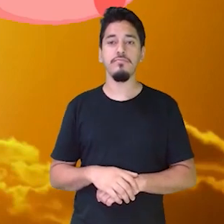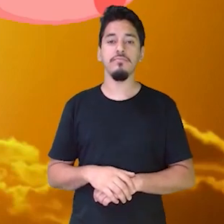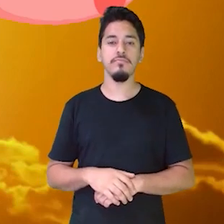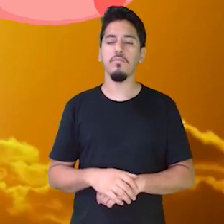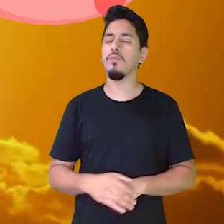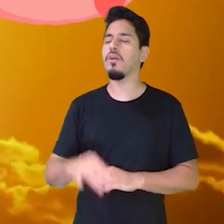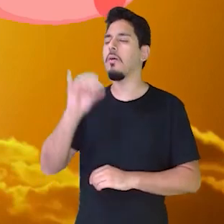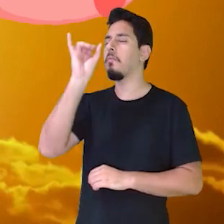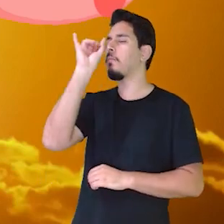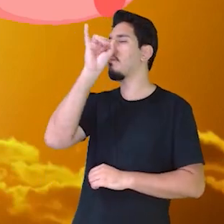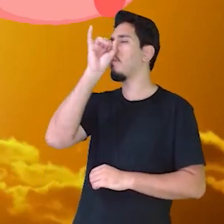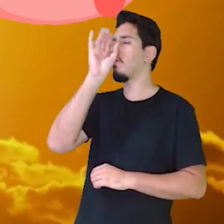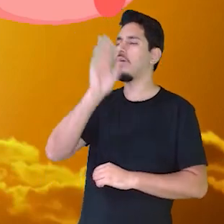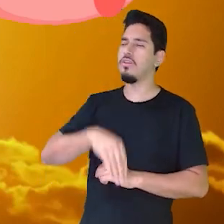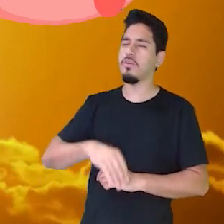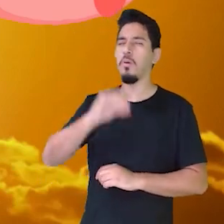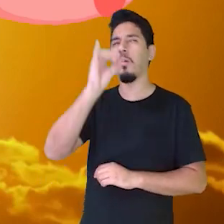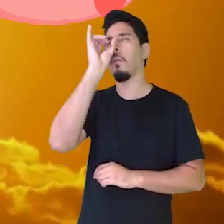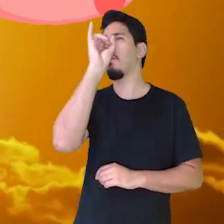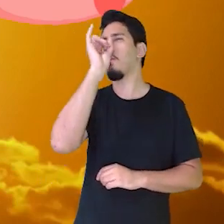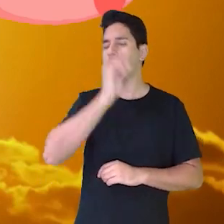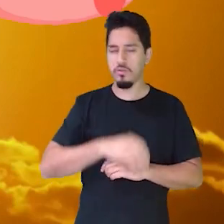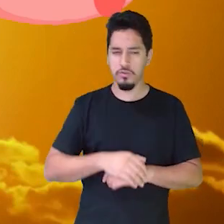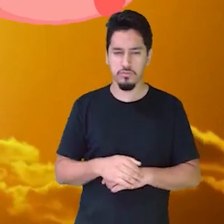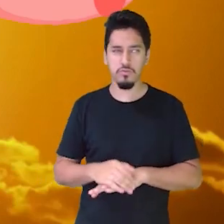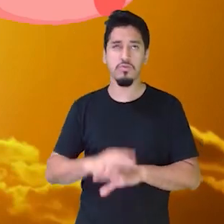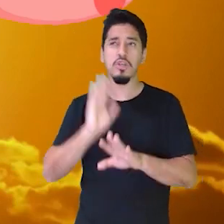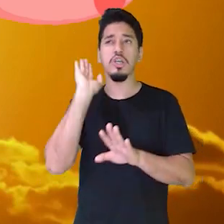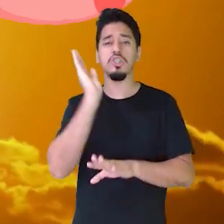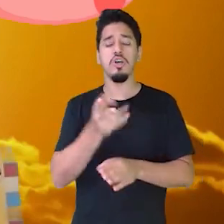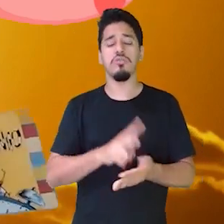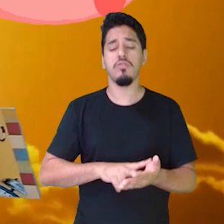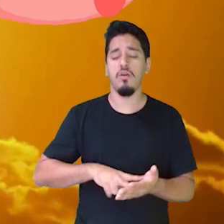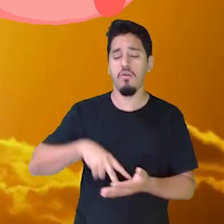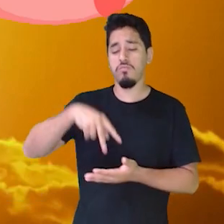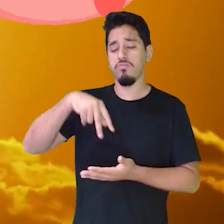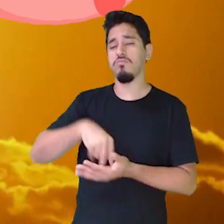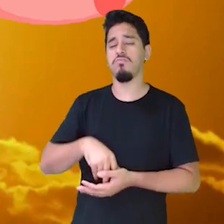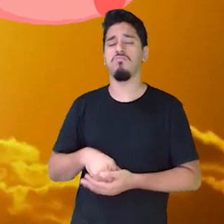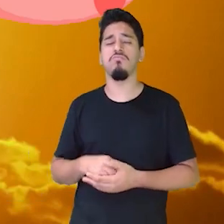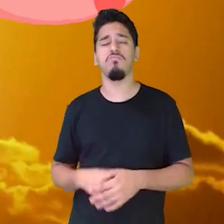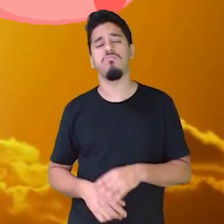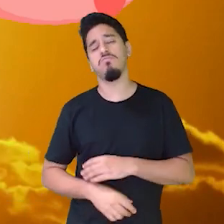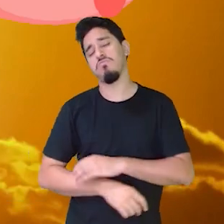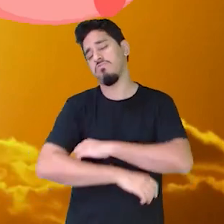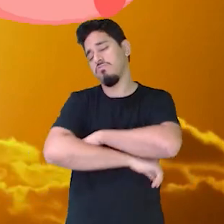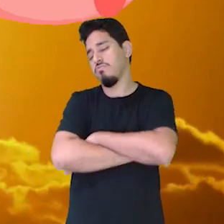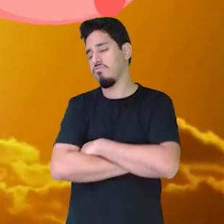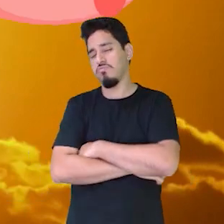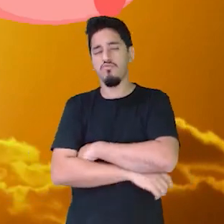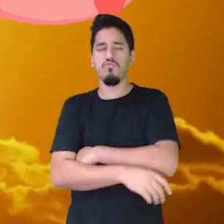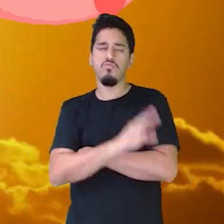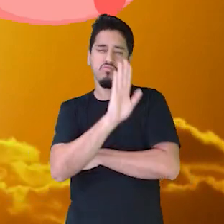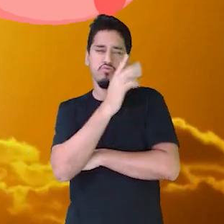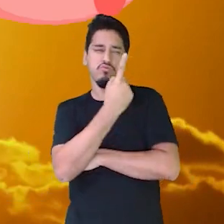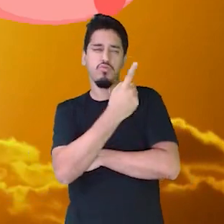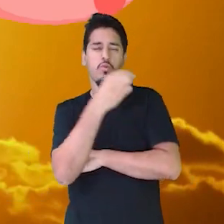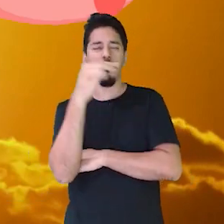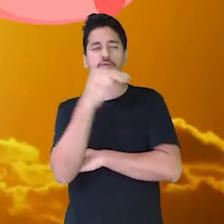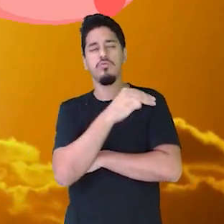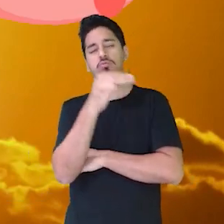Porquinho, porquinho, porquinho, você já está de pé? Ah, só um